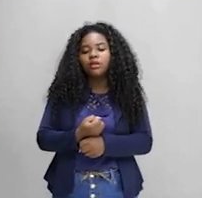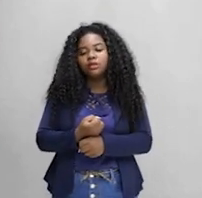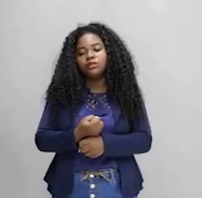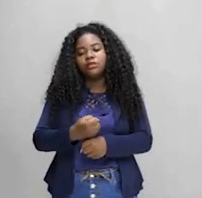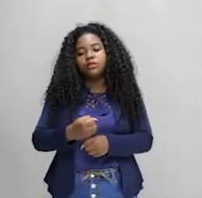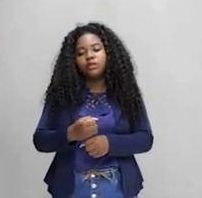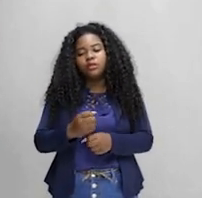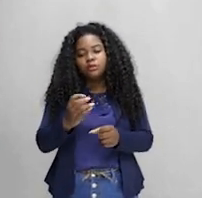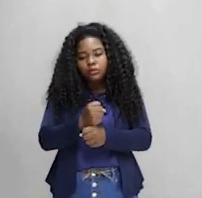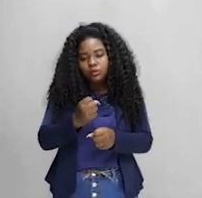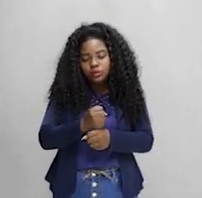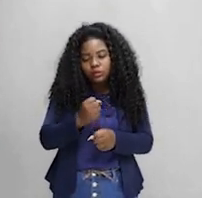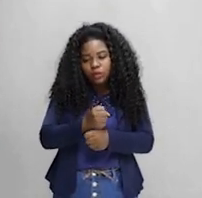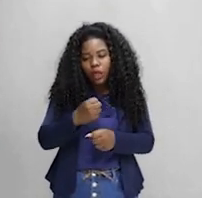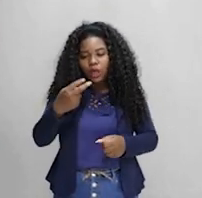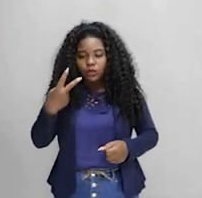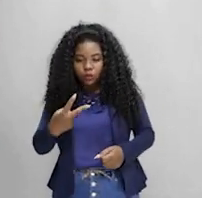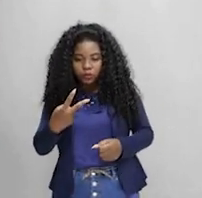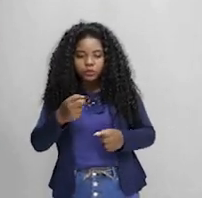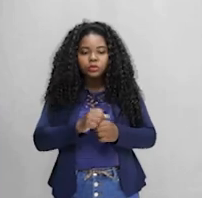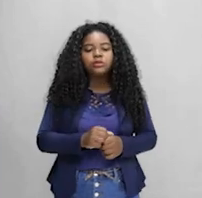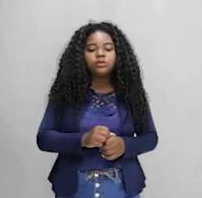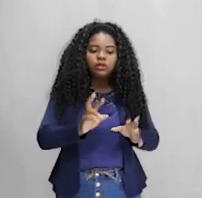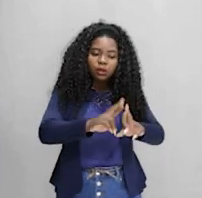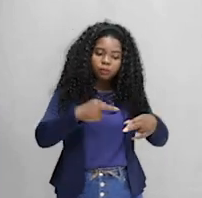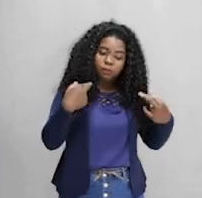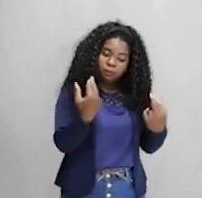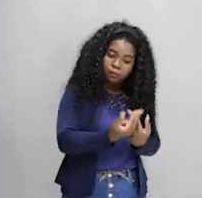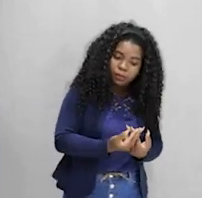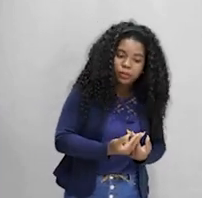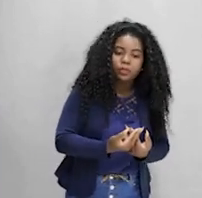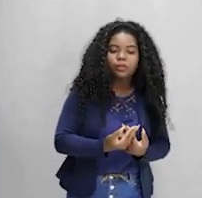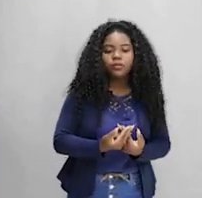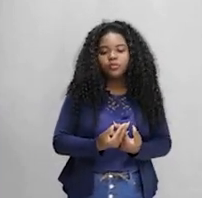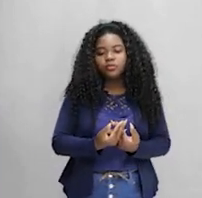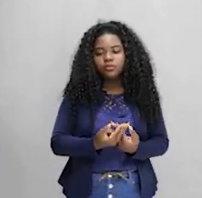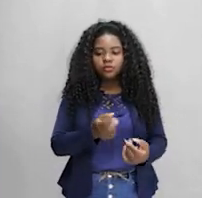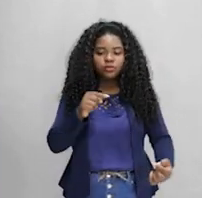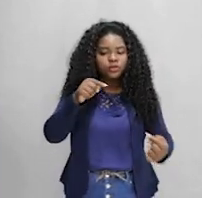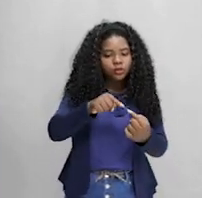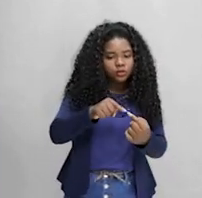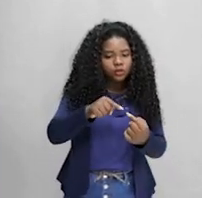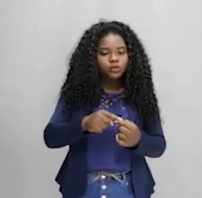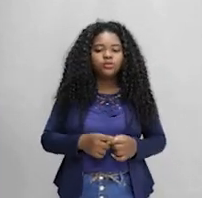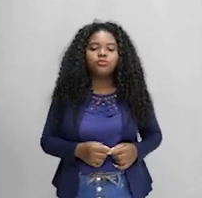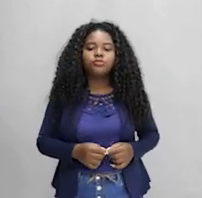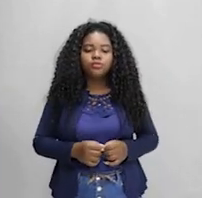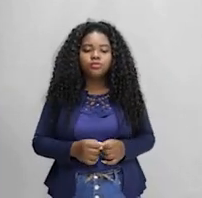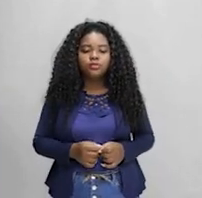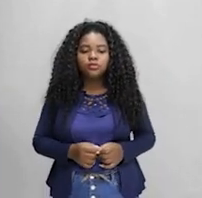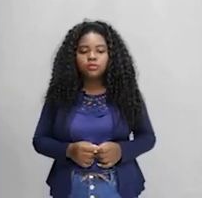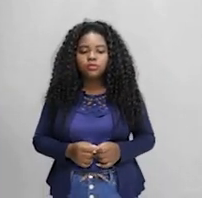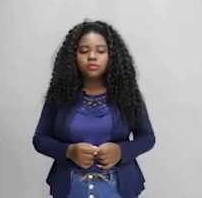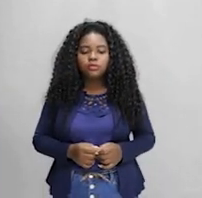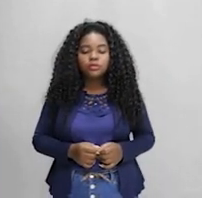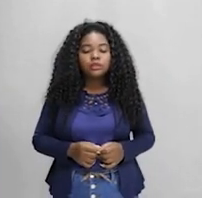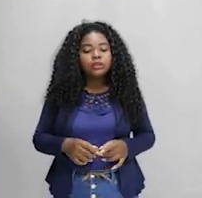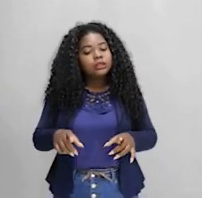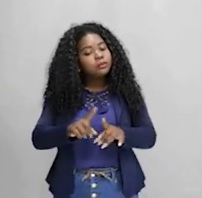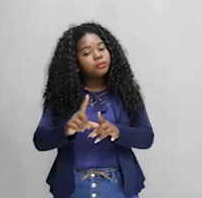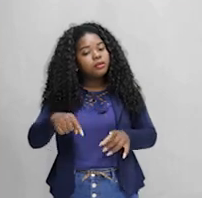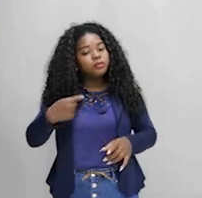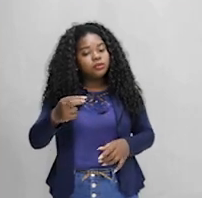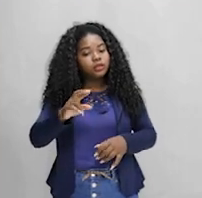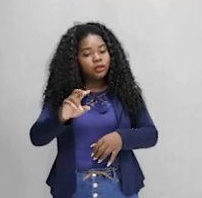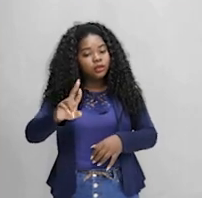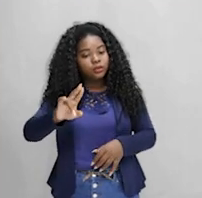avanços que foram conseguidos através dessas metas estabelecidas. E aí, dez anos depois, tem a Rio mais 10, que não acontece no